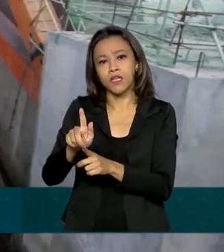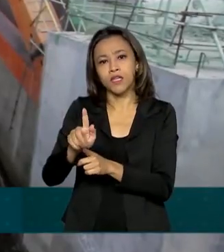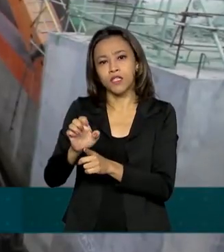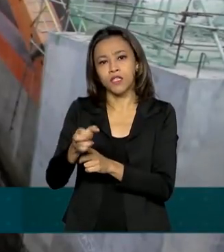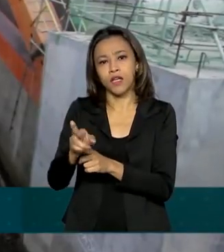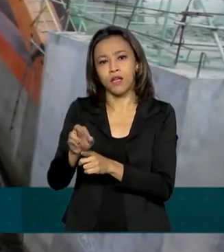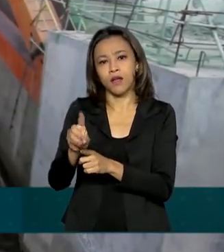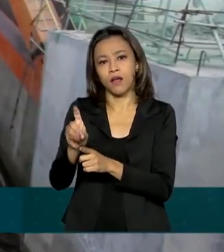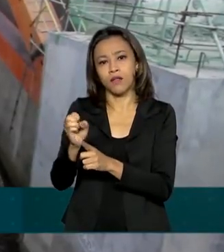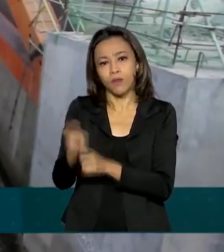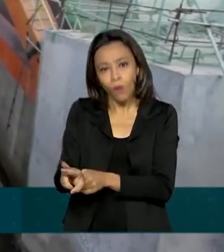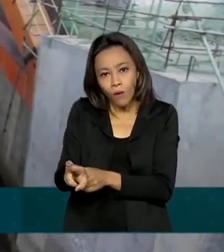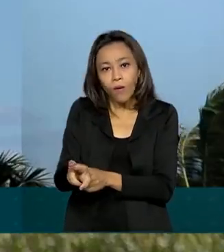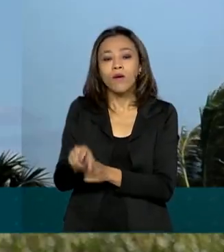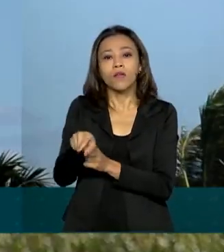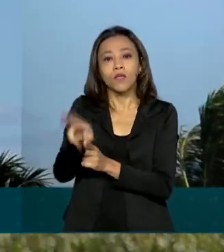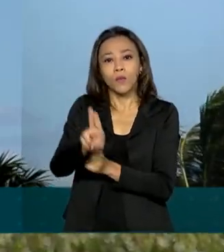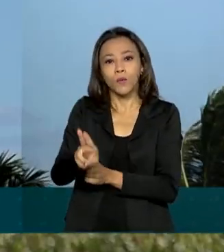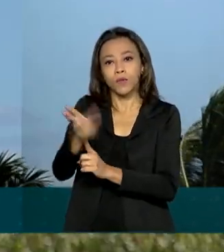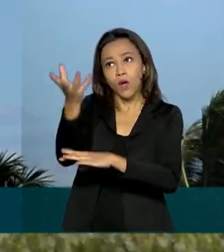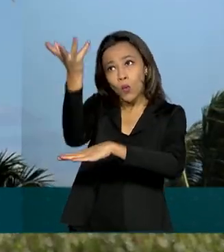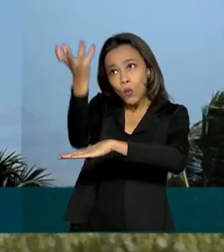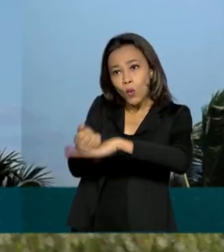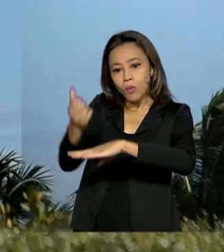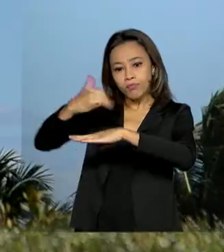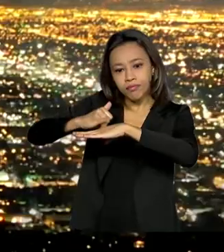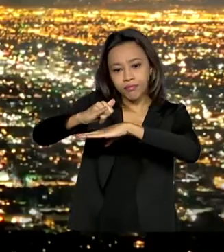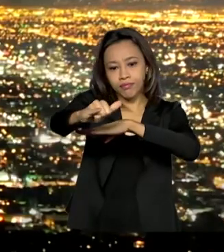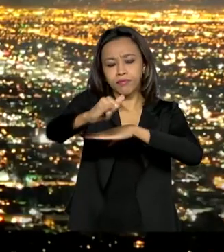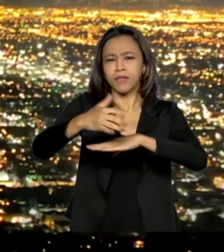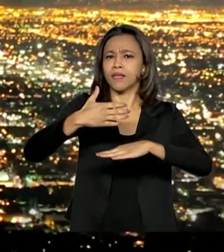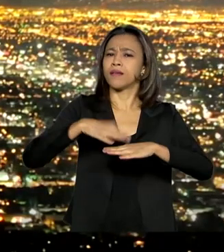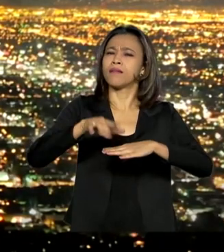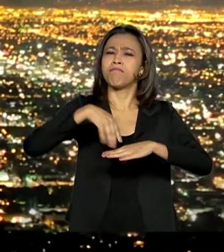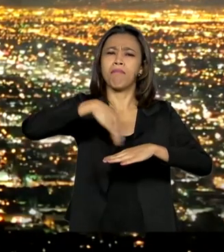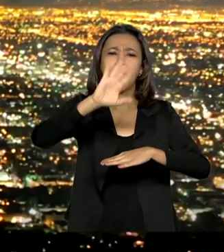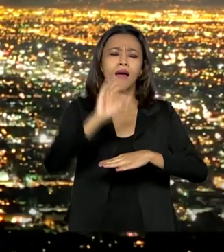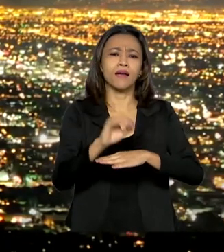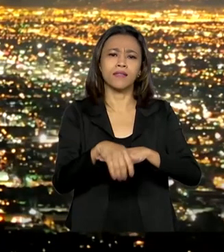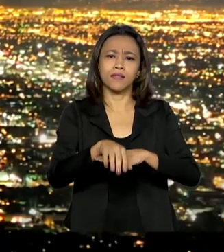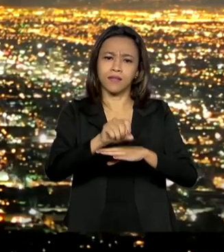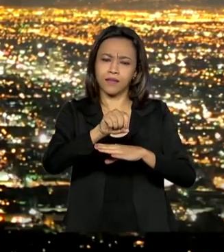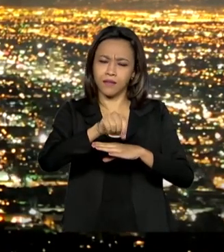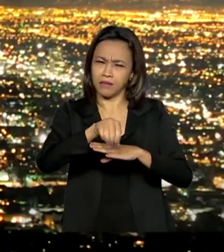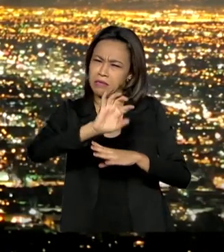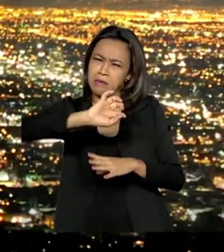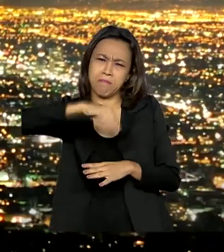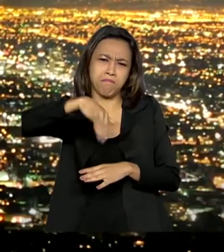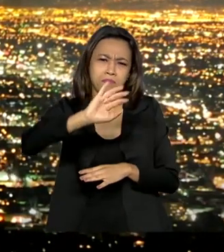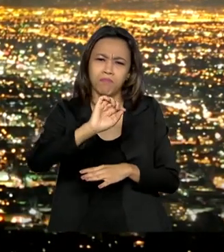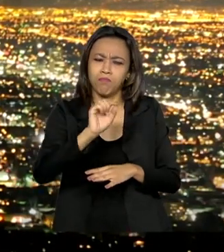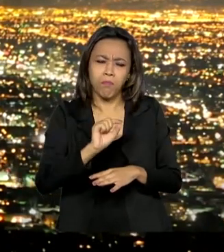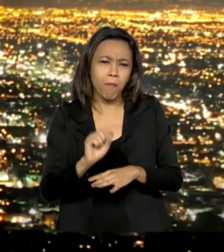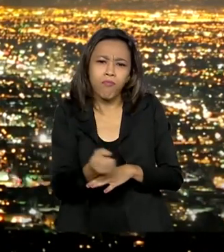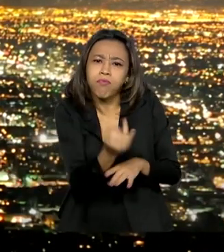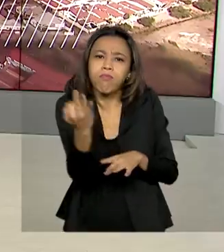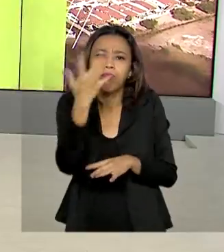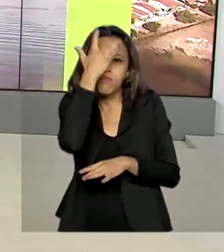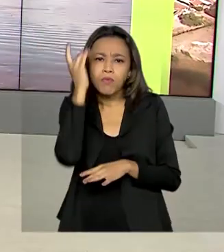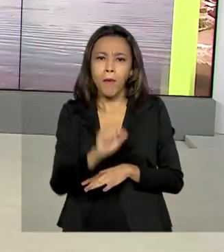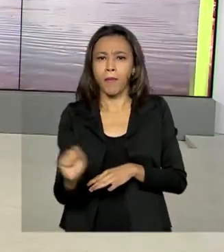fontes renováveis, e que atendem mais de 350 mil consumidores de energia elétrica em todo o Brasil.